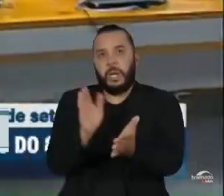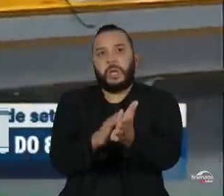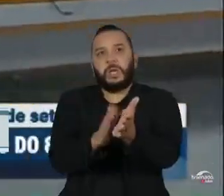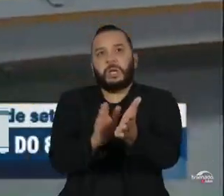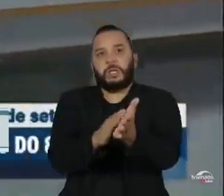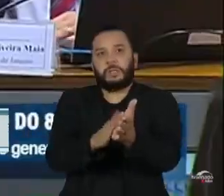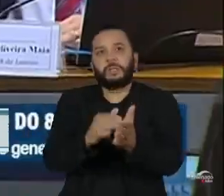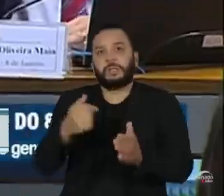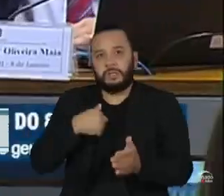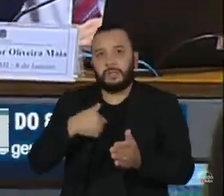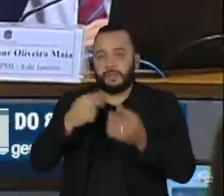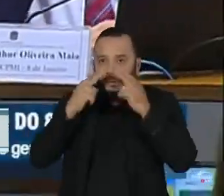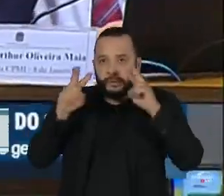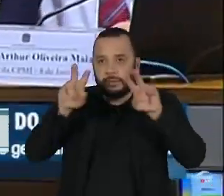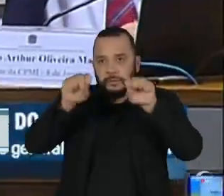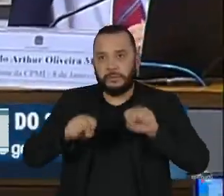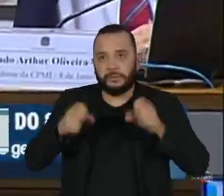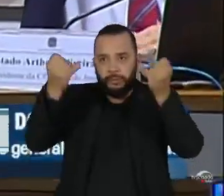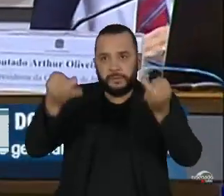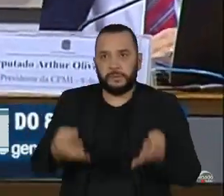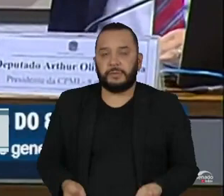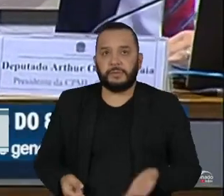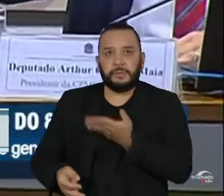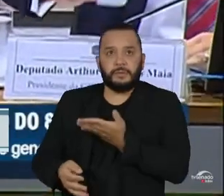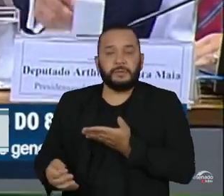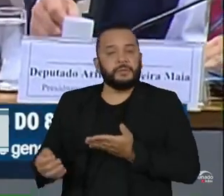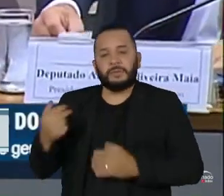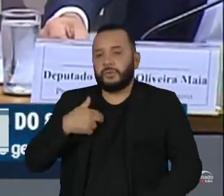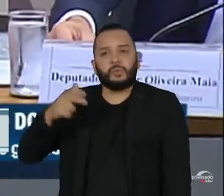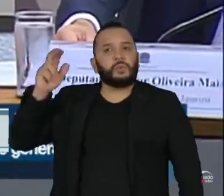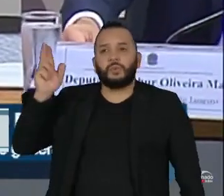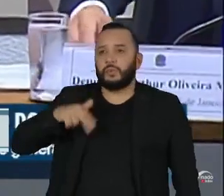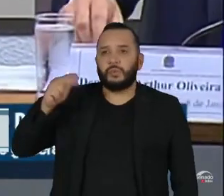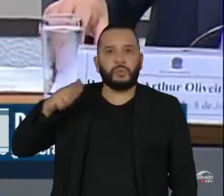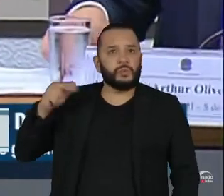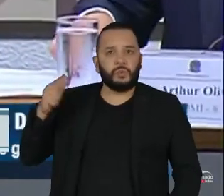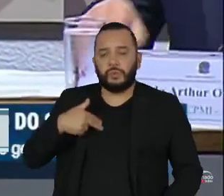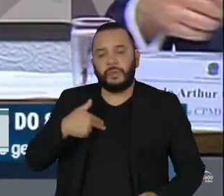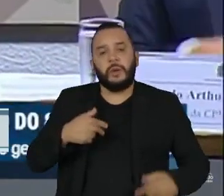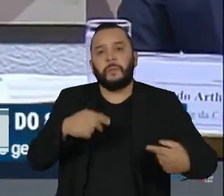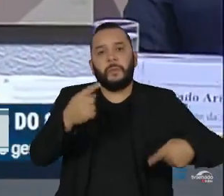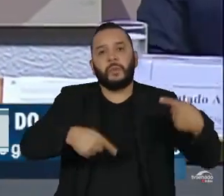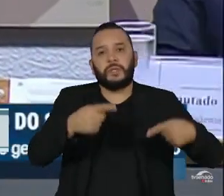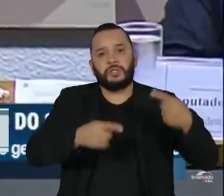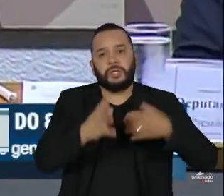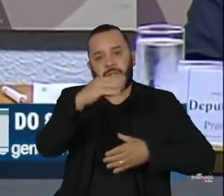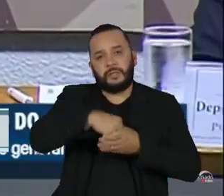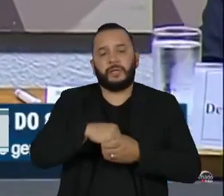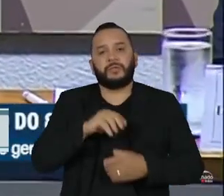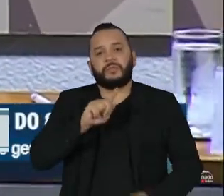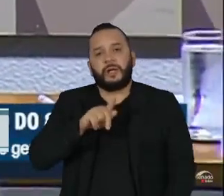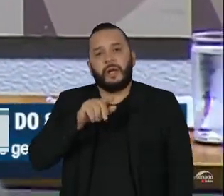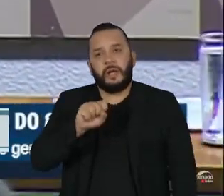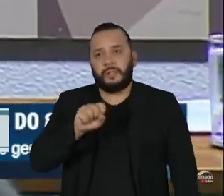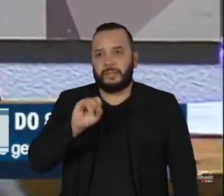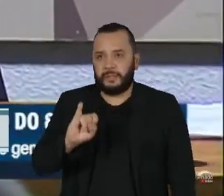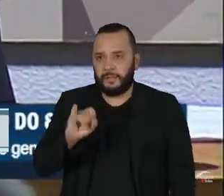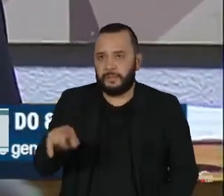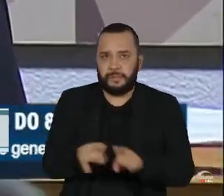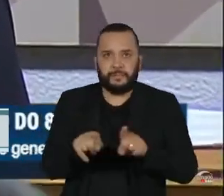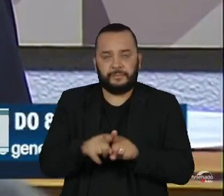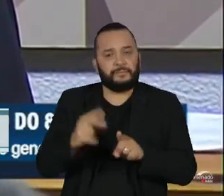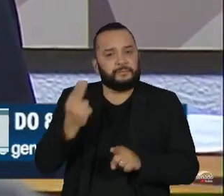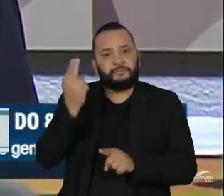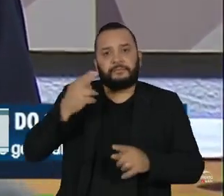ouvido como testemunha. Em sua fala inicial, Heleno disse nunca ter tratado sobre política no GSI e que não teria condições de dar